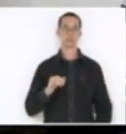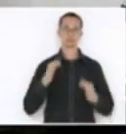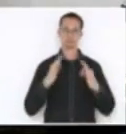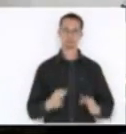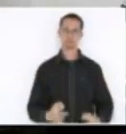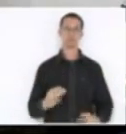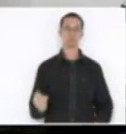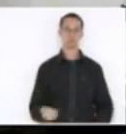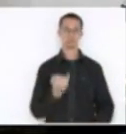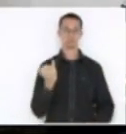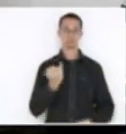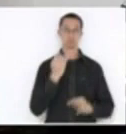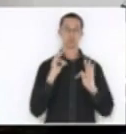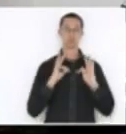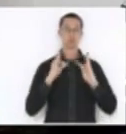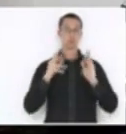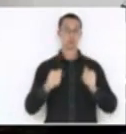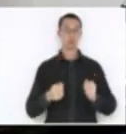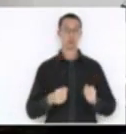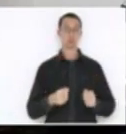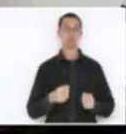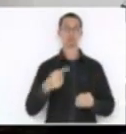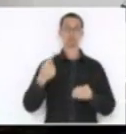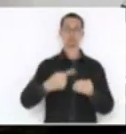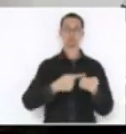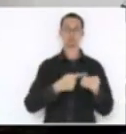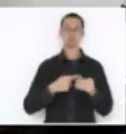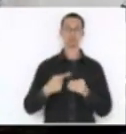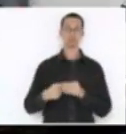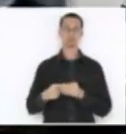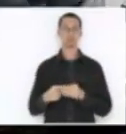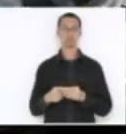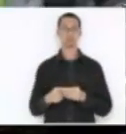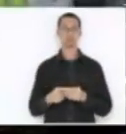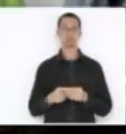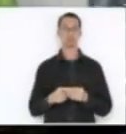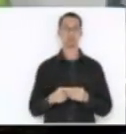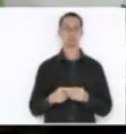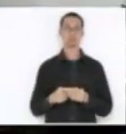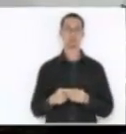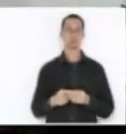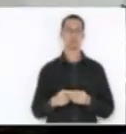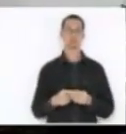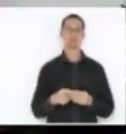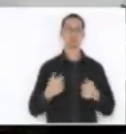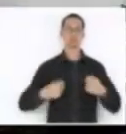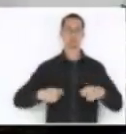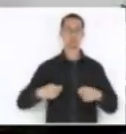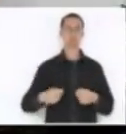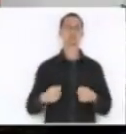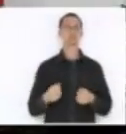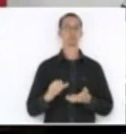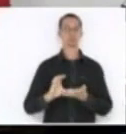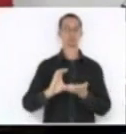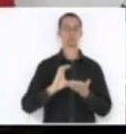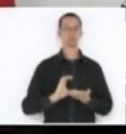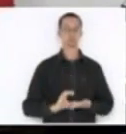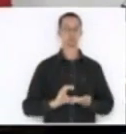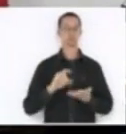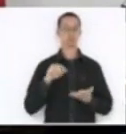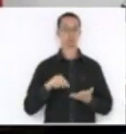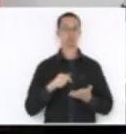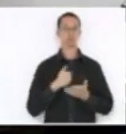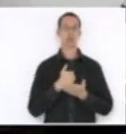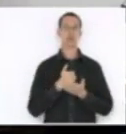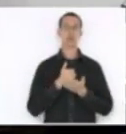todos os municípios, que foi o debate no Fundam 1, que todos os municípios recebam uma contribuição importante de